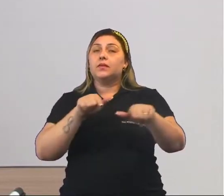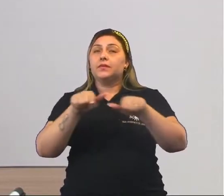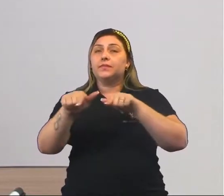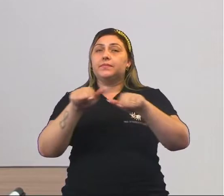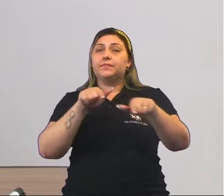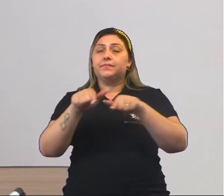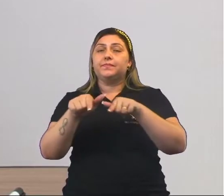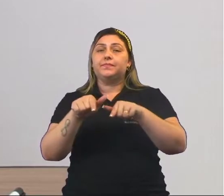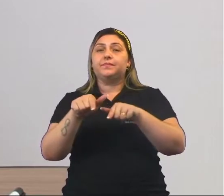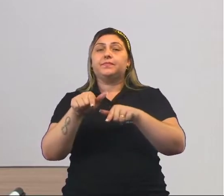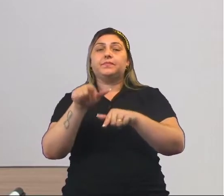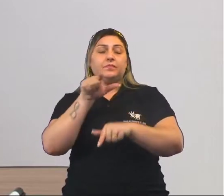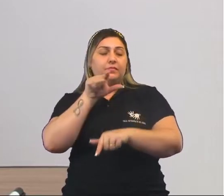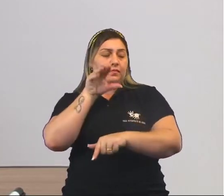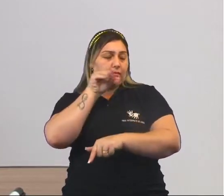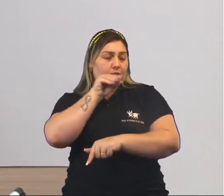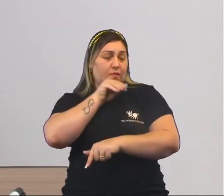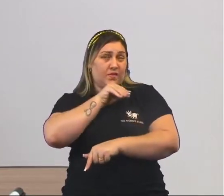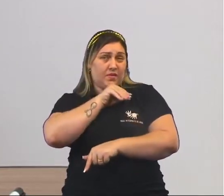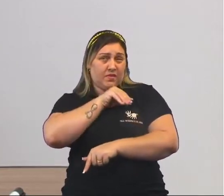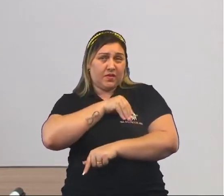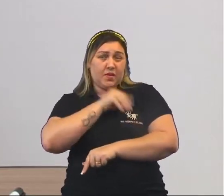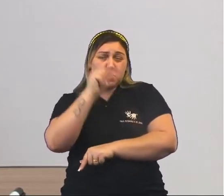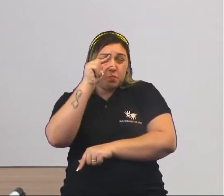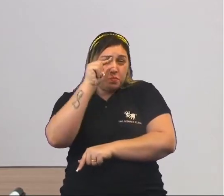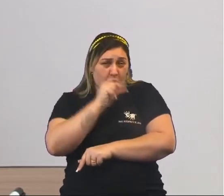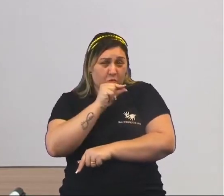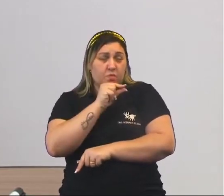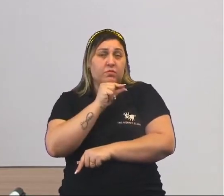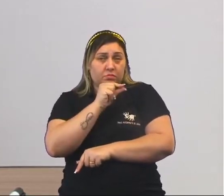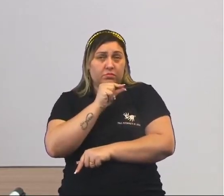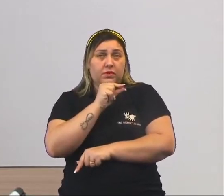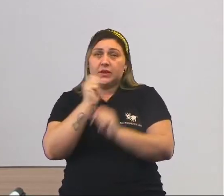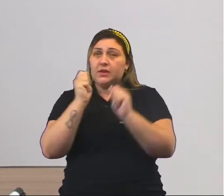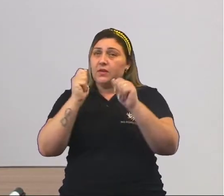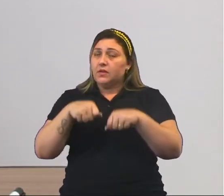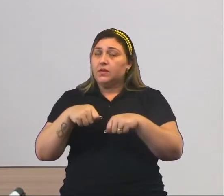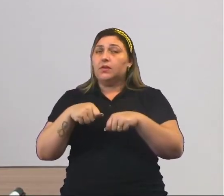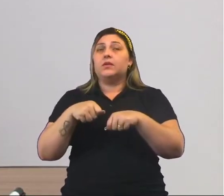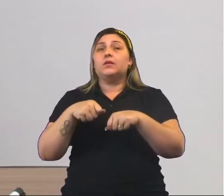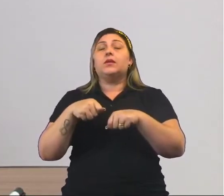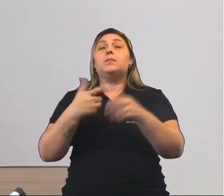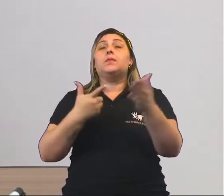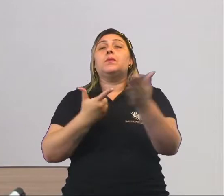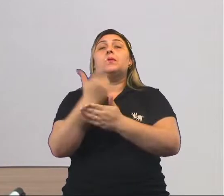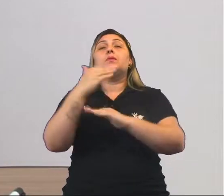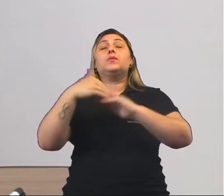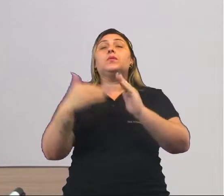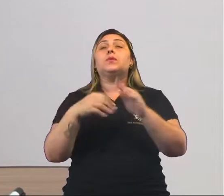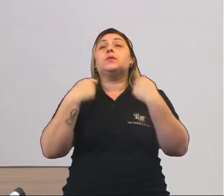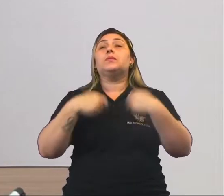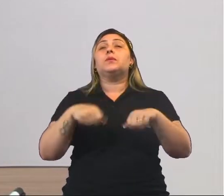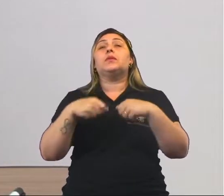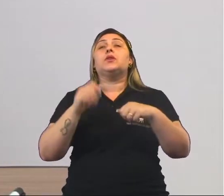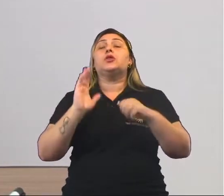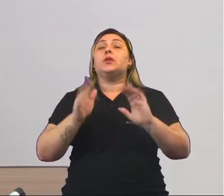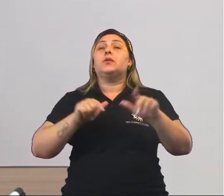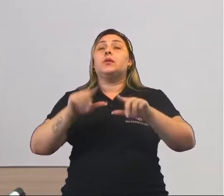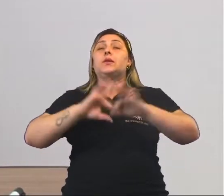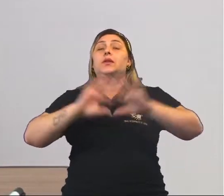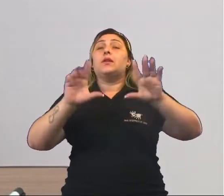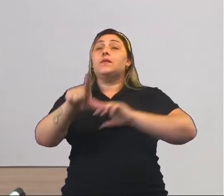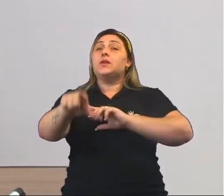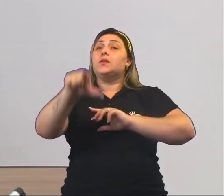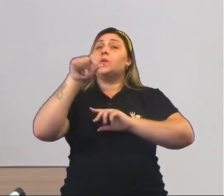e não recebe o suficiente para o seu sustento. E o trabalho livre, já a pessoa